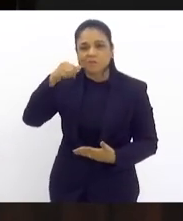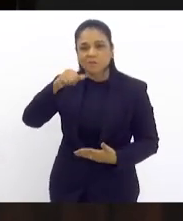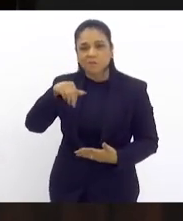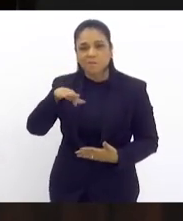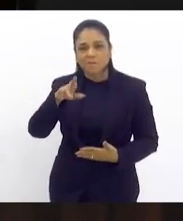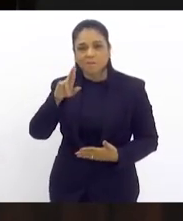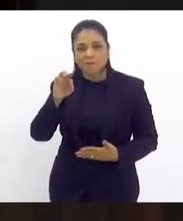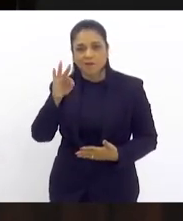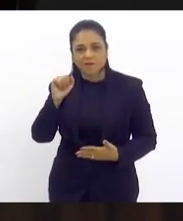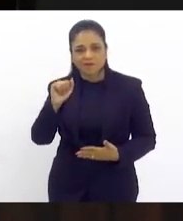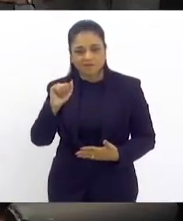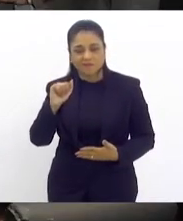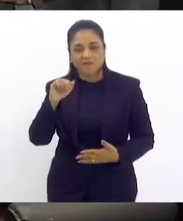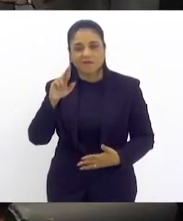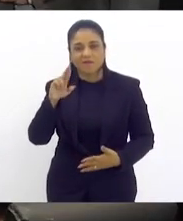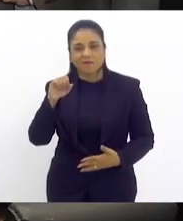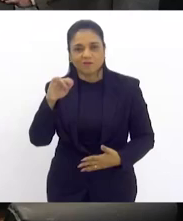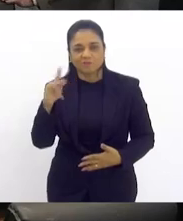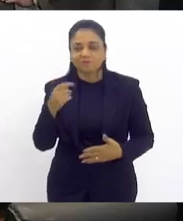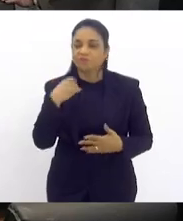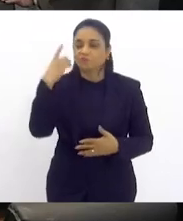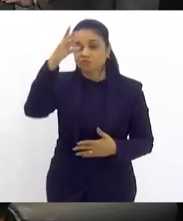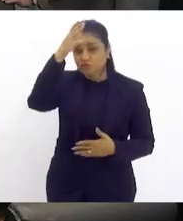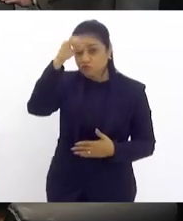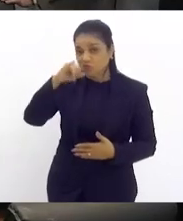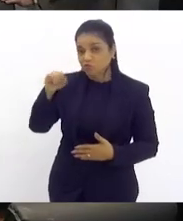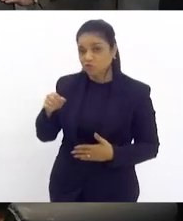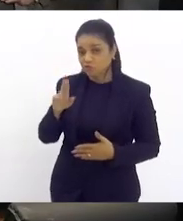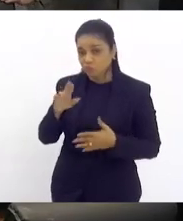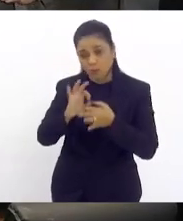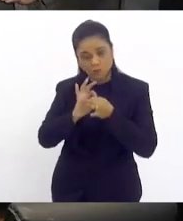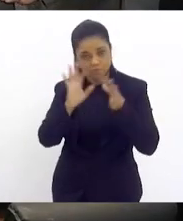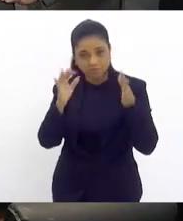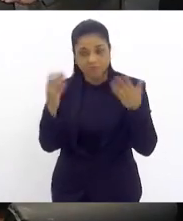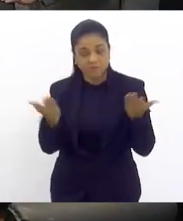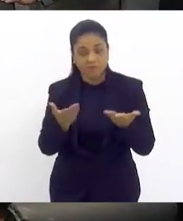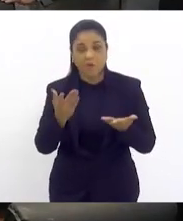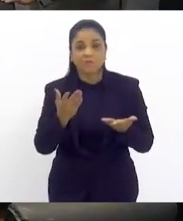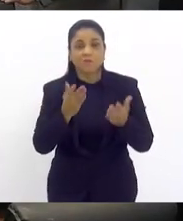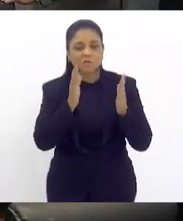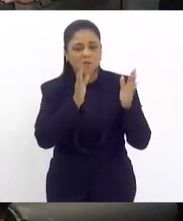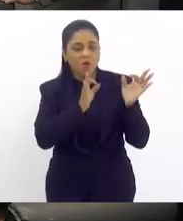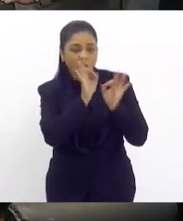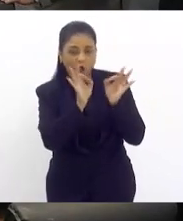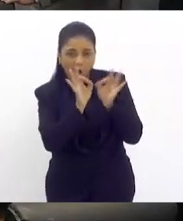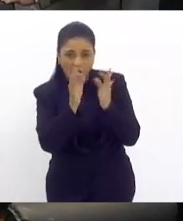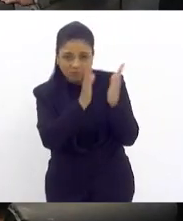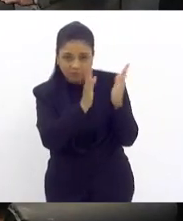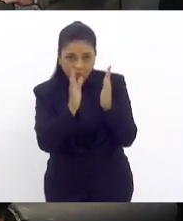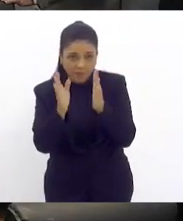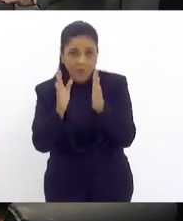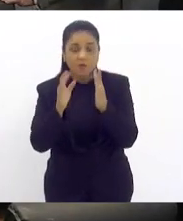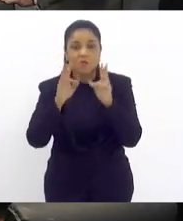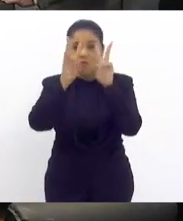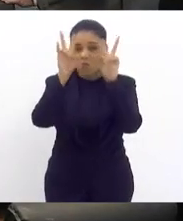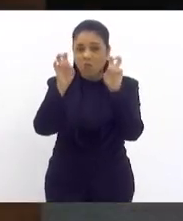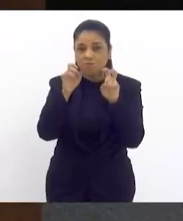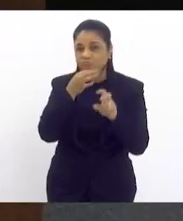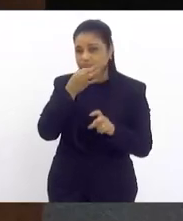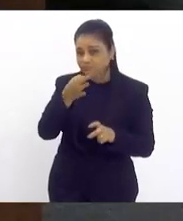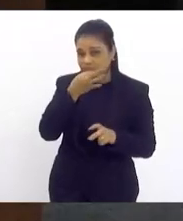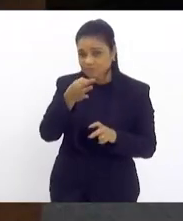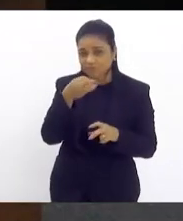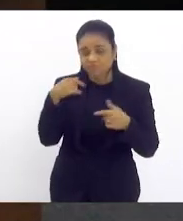Te ajudo à vontade. Presidente, pela ordem, muito rapidamente, mas é um assunto que eu precisava trazer